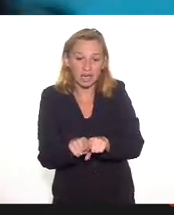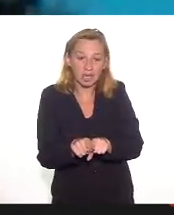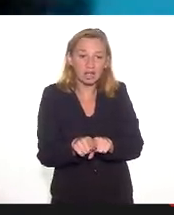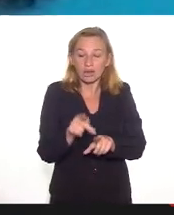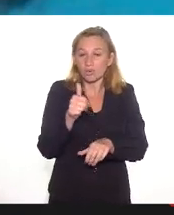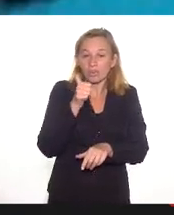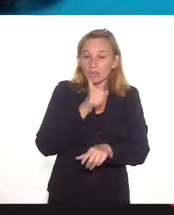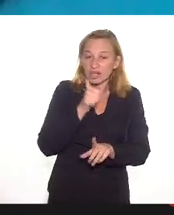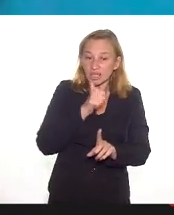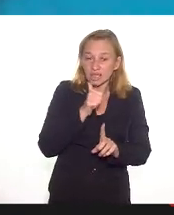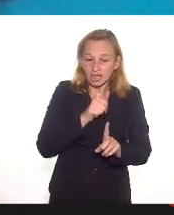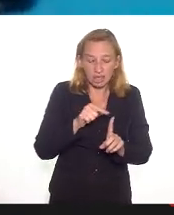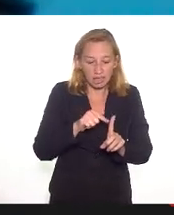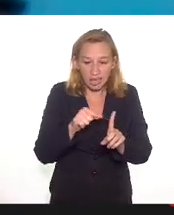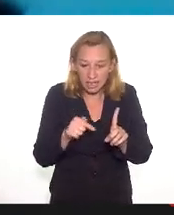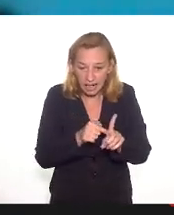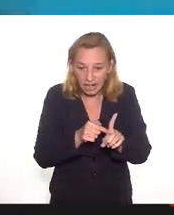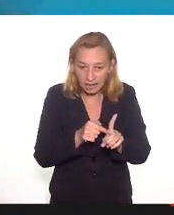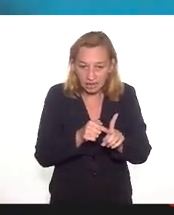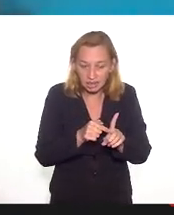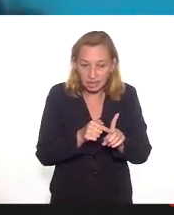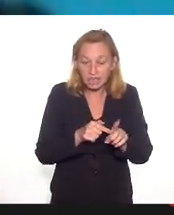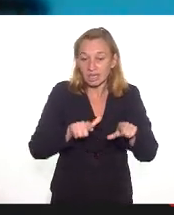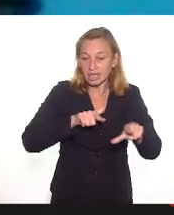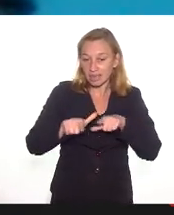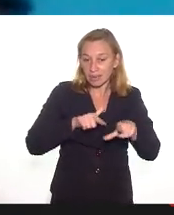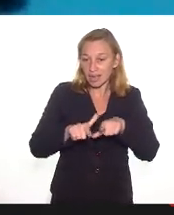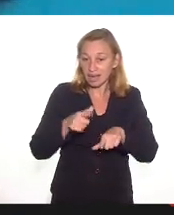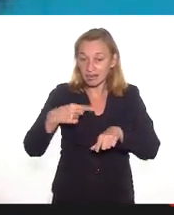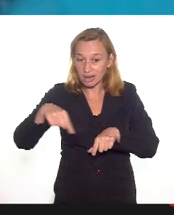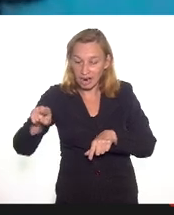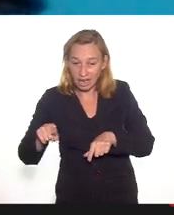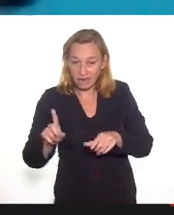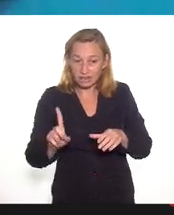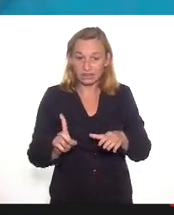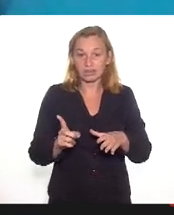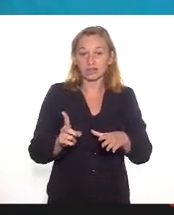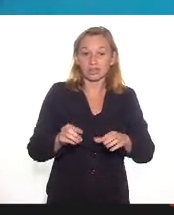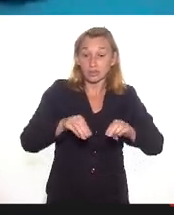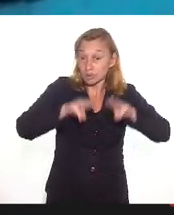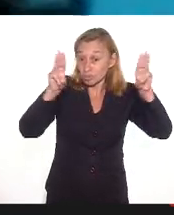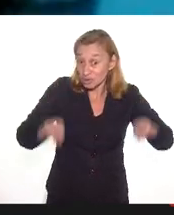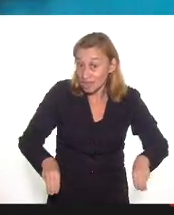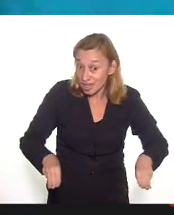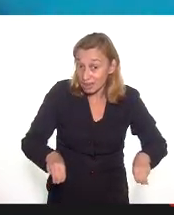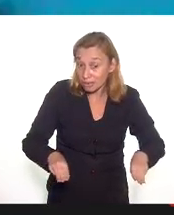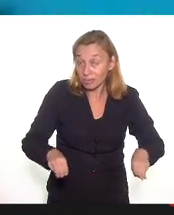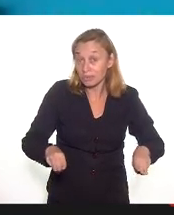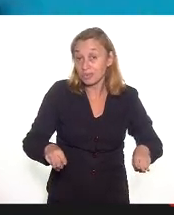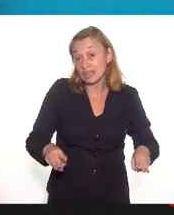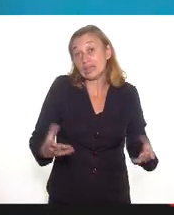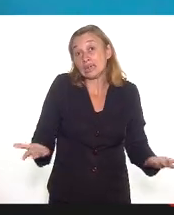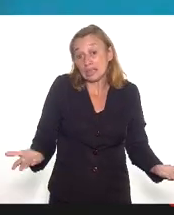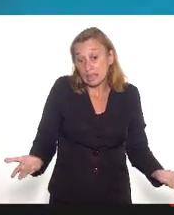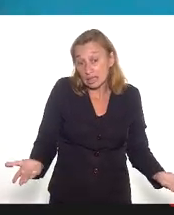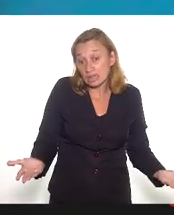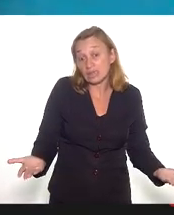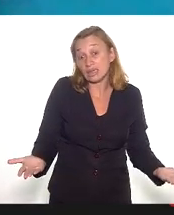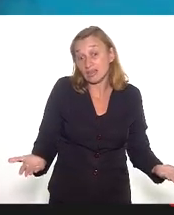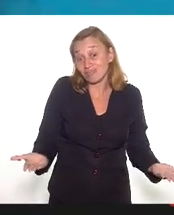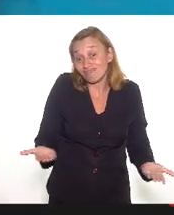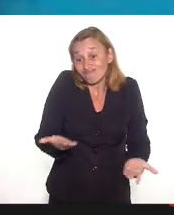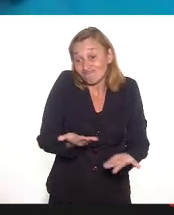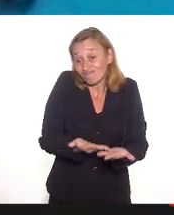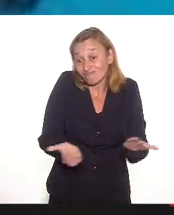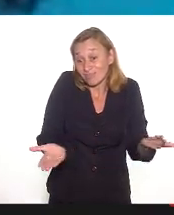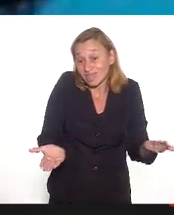recepção do museu e que não havia nenhuma necessidade, né, de estar ali para recepcionar ninguém durante a pandemia